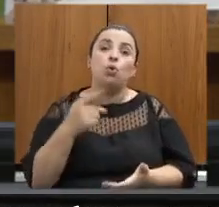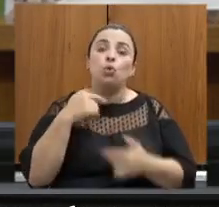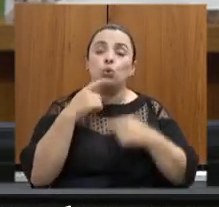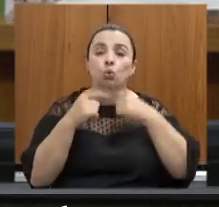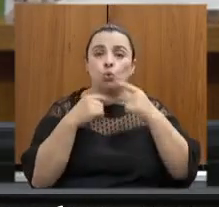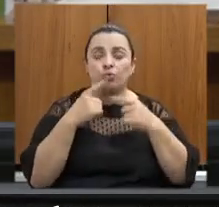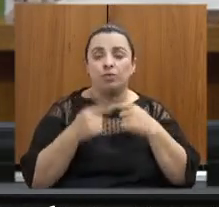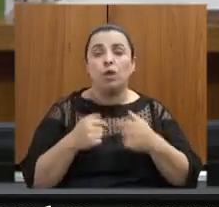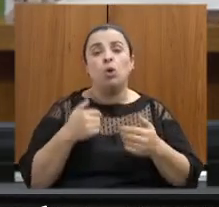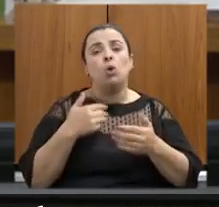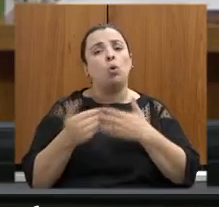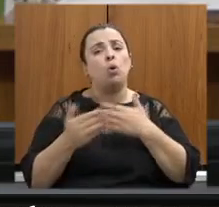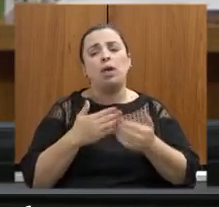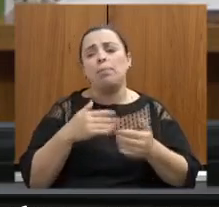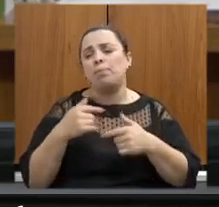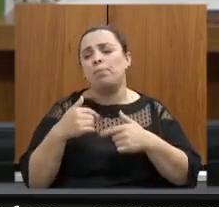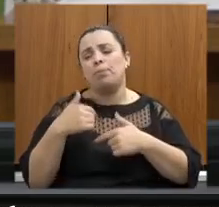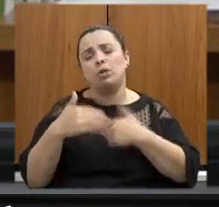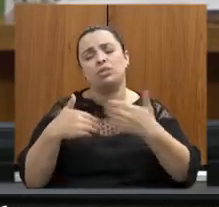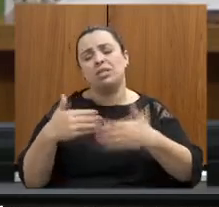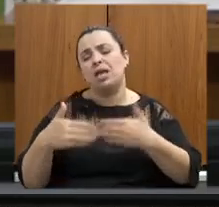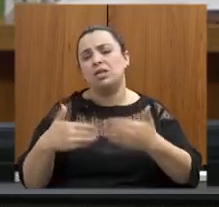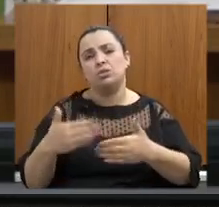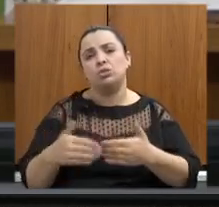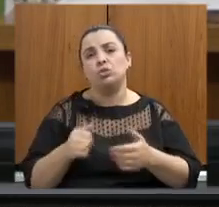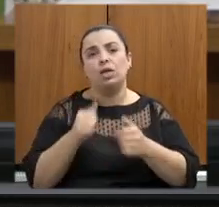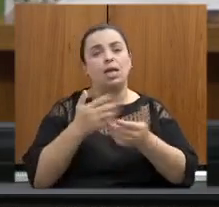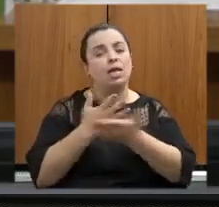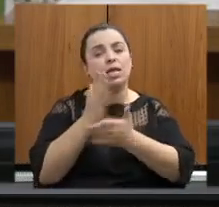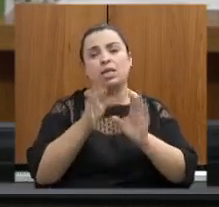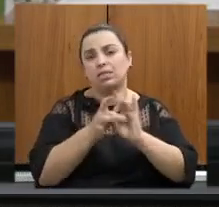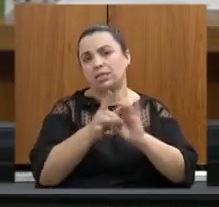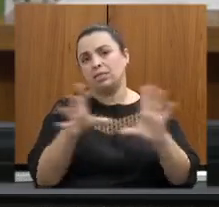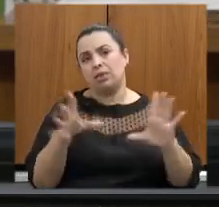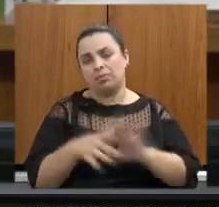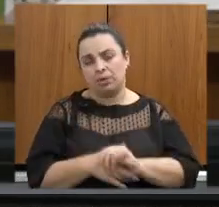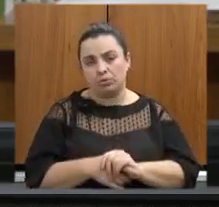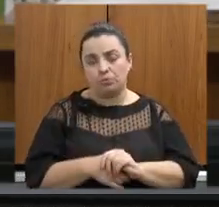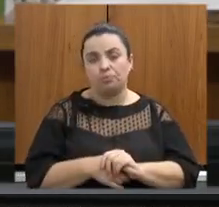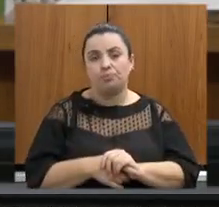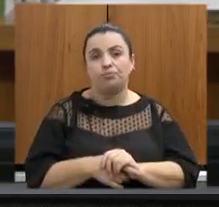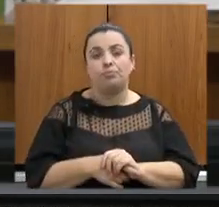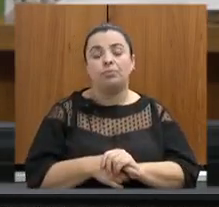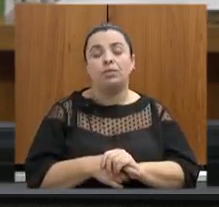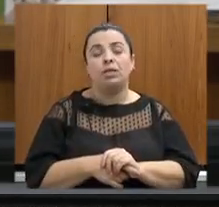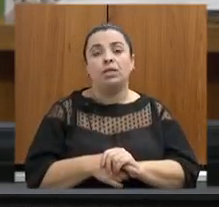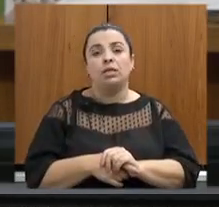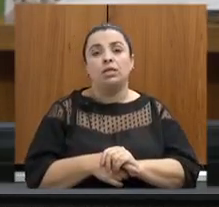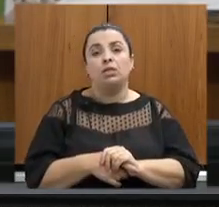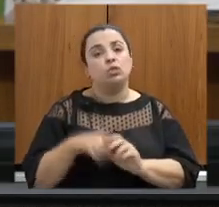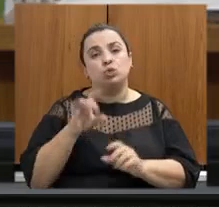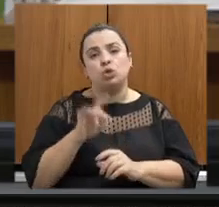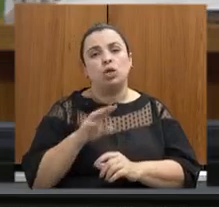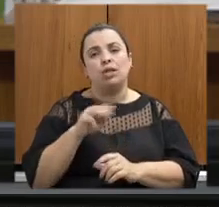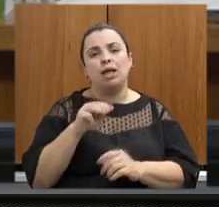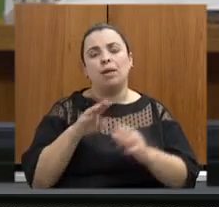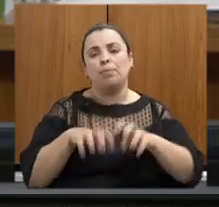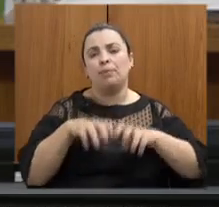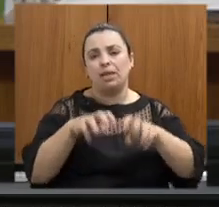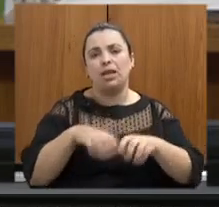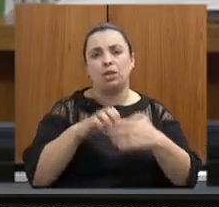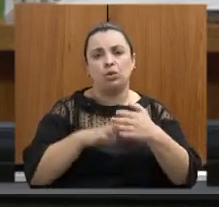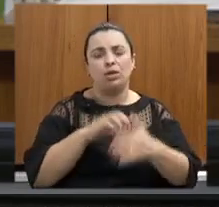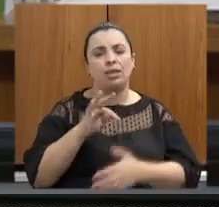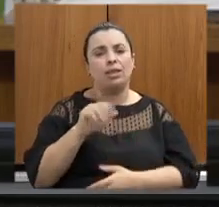aqui mencionado da mineradora por fim eu queria referenciar que quase dois meses